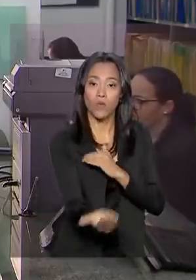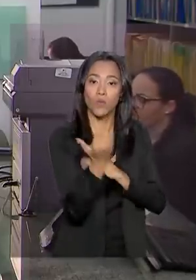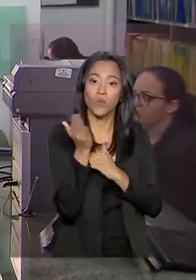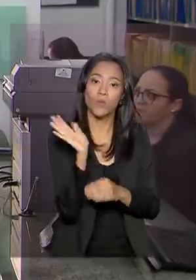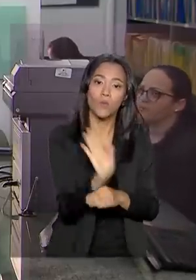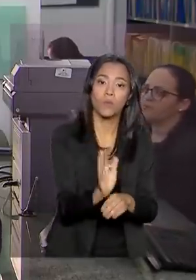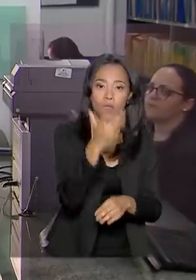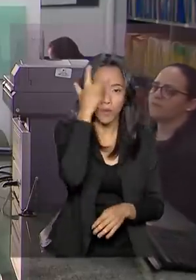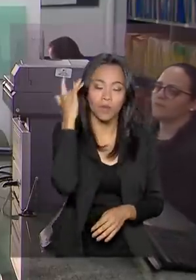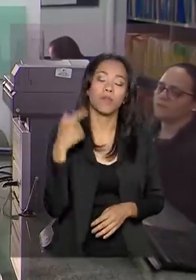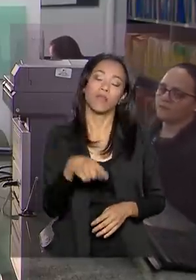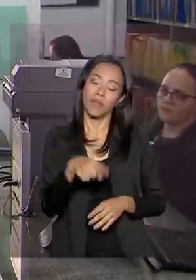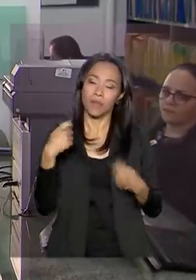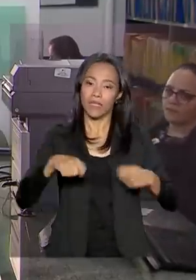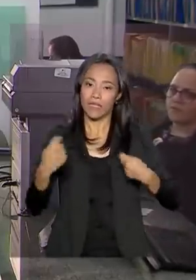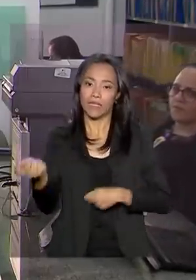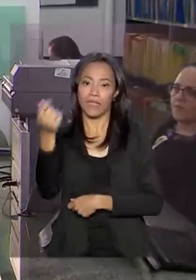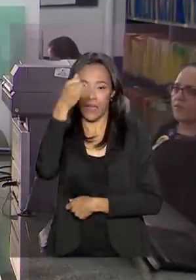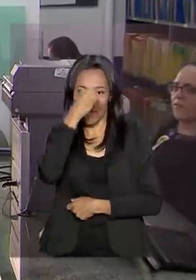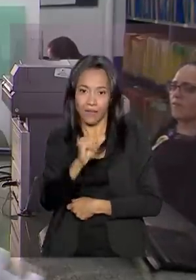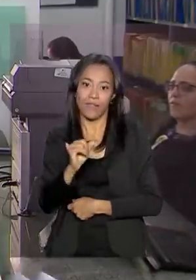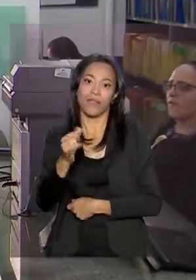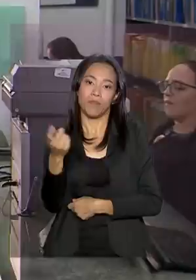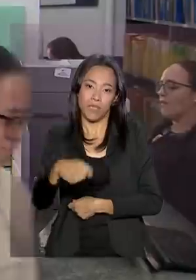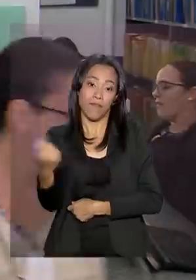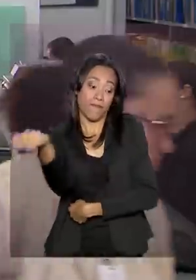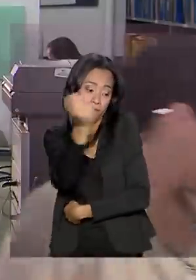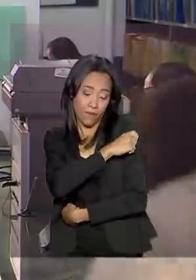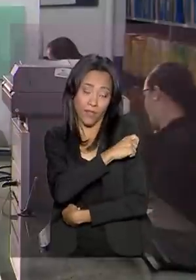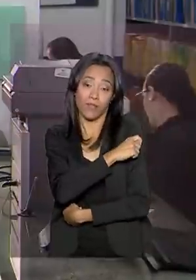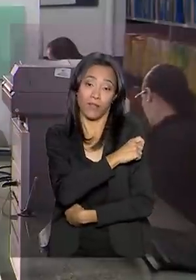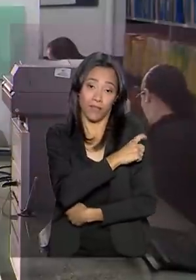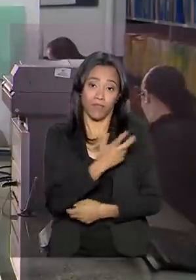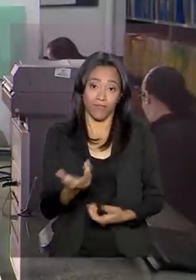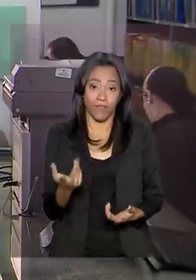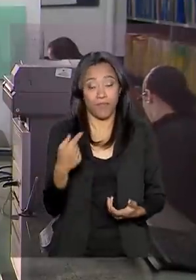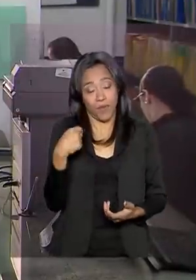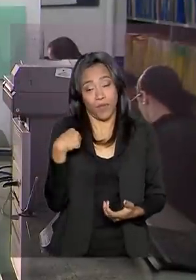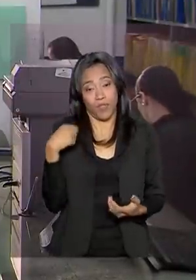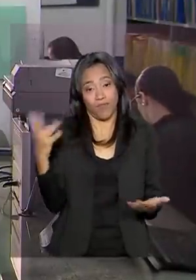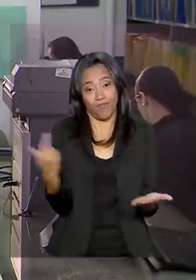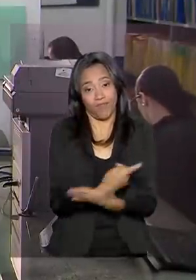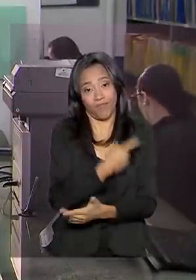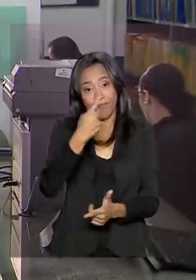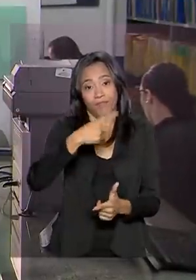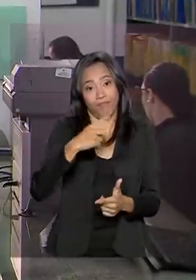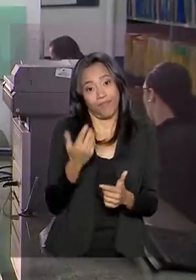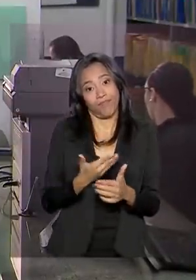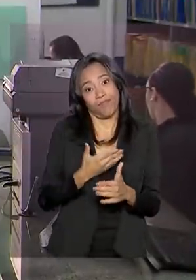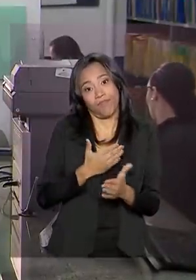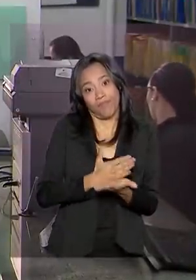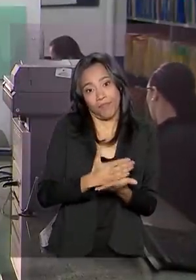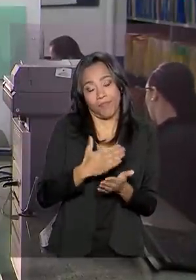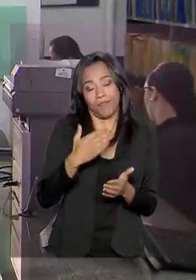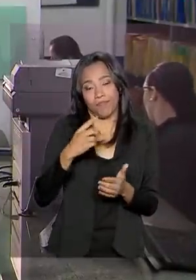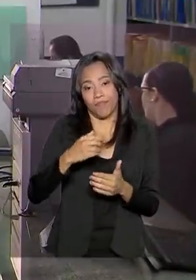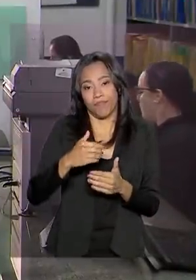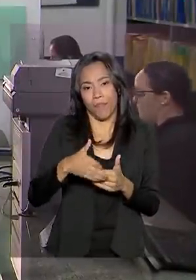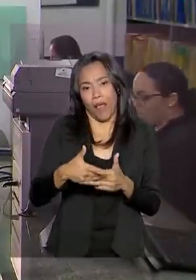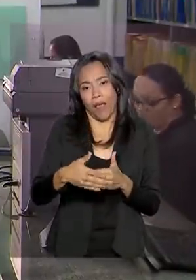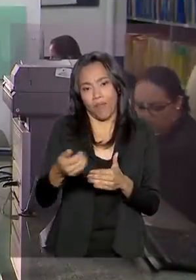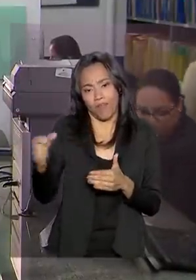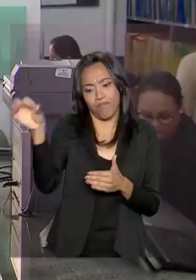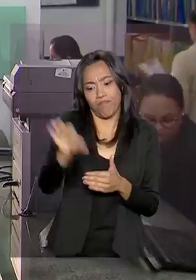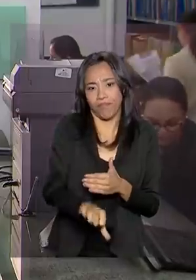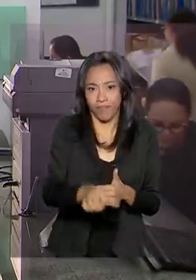ajuda a prevenir os casos mais graves da doença e também as complicações que podem vir a partir da gripe. E é só uma